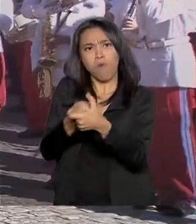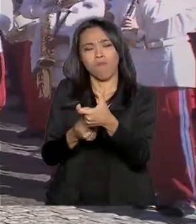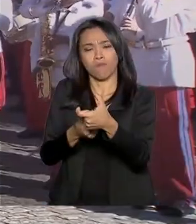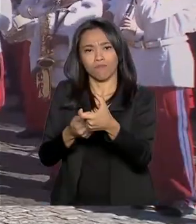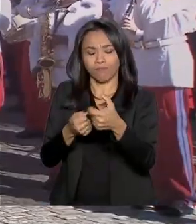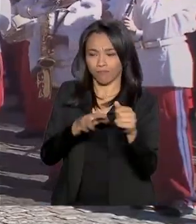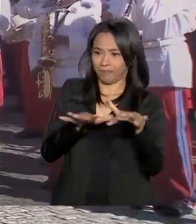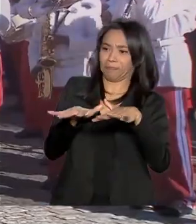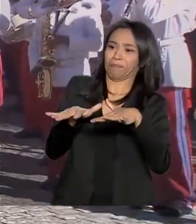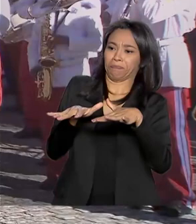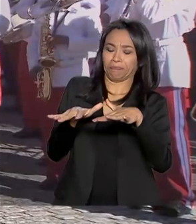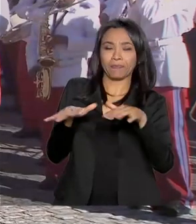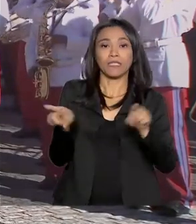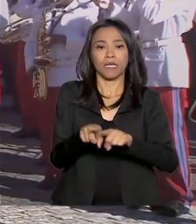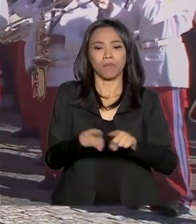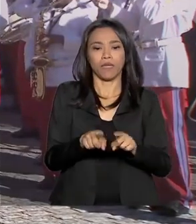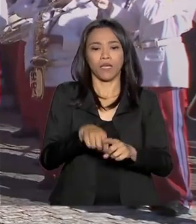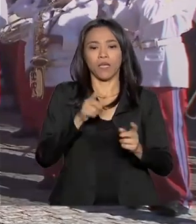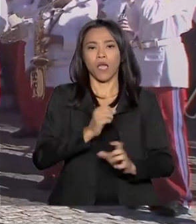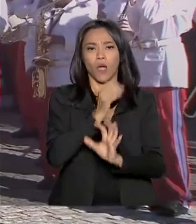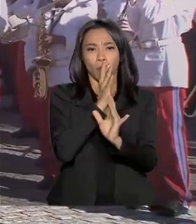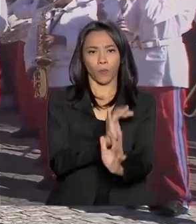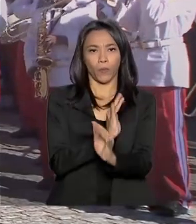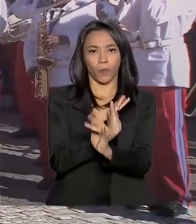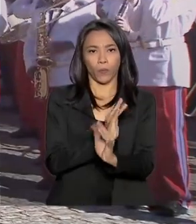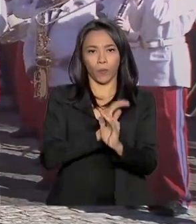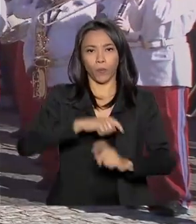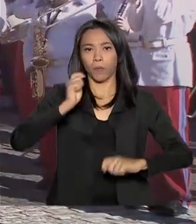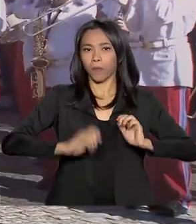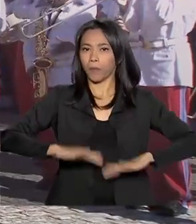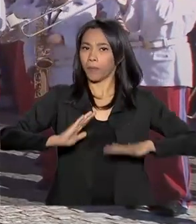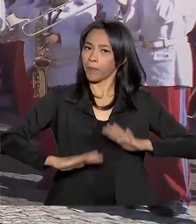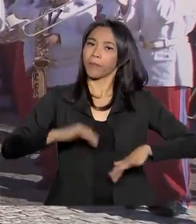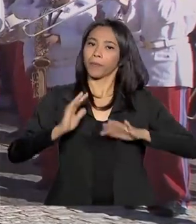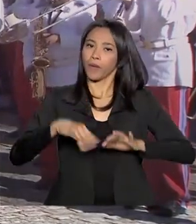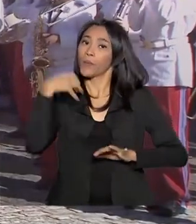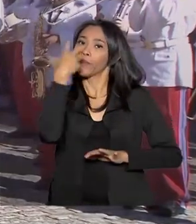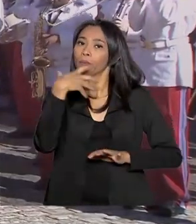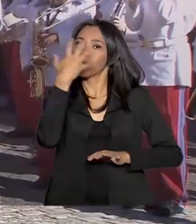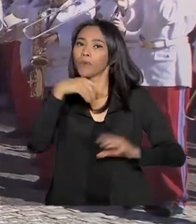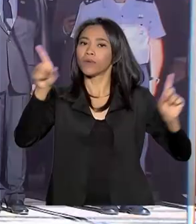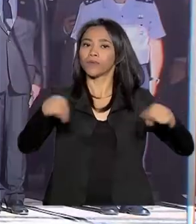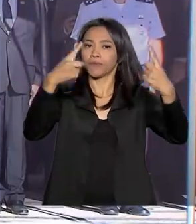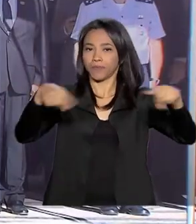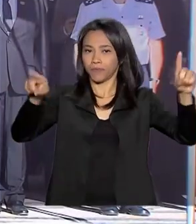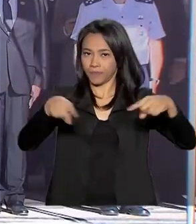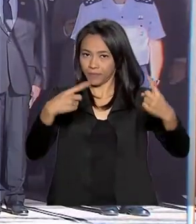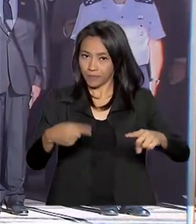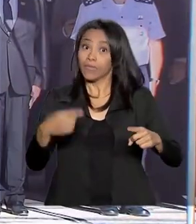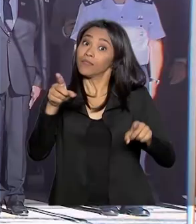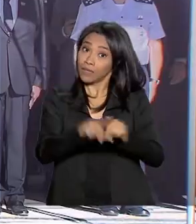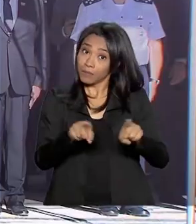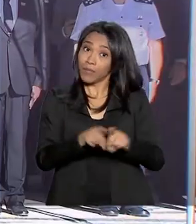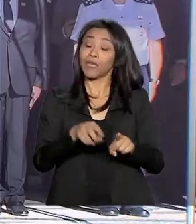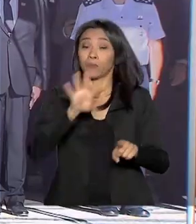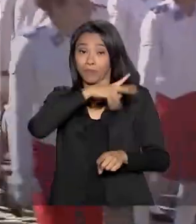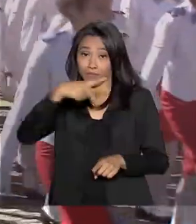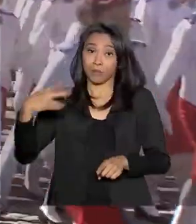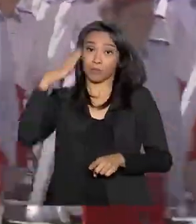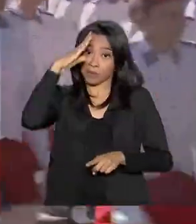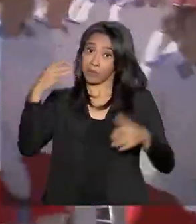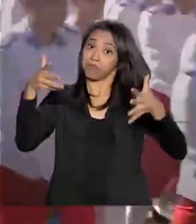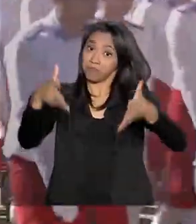a banda do Colégio Militar tocou a canção do herói, que é o tema da Brigada Paraquedista, da qual Jair Bolsonaro fez parte.